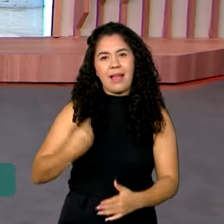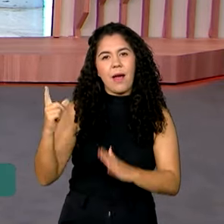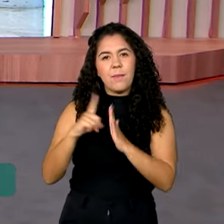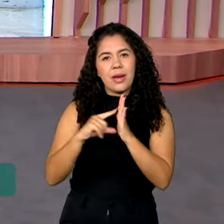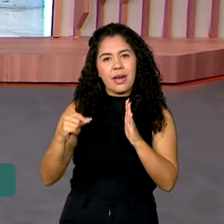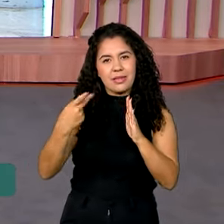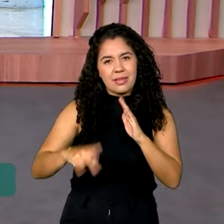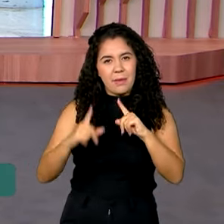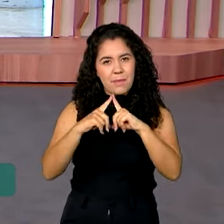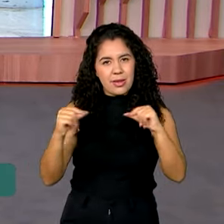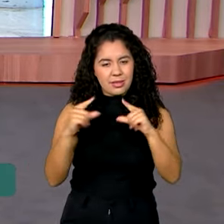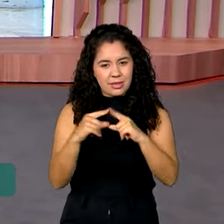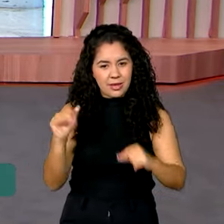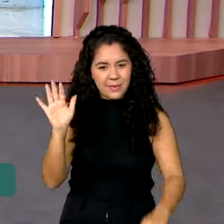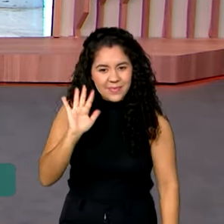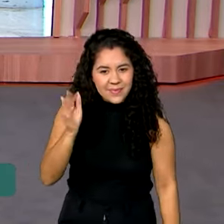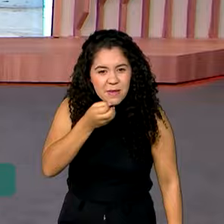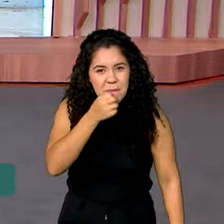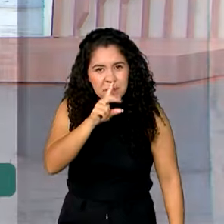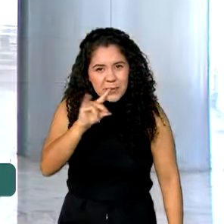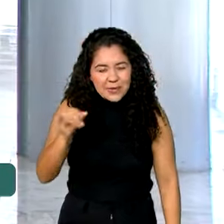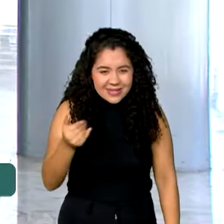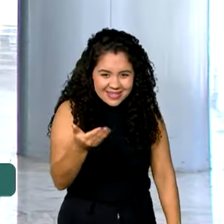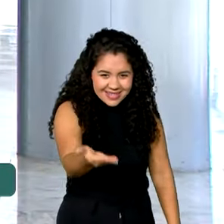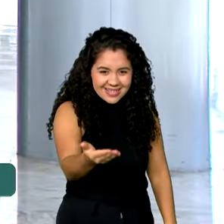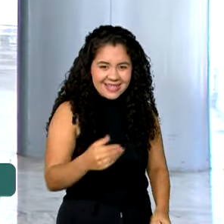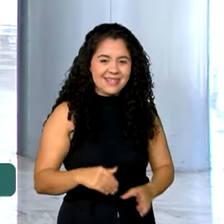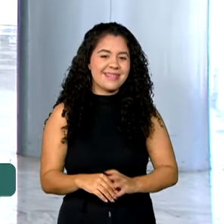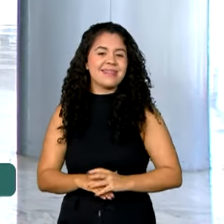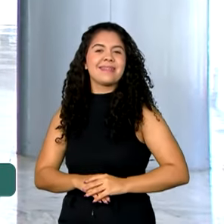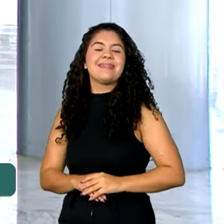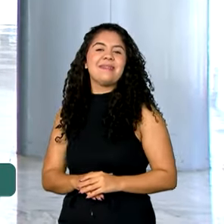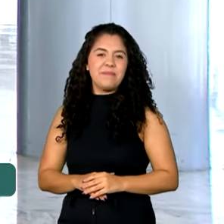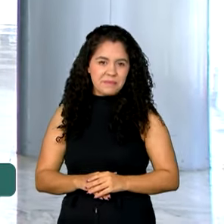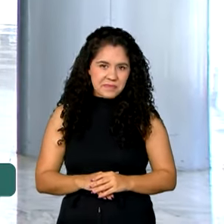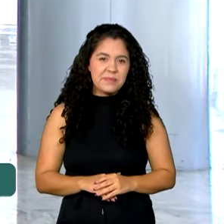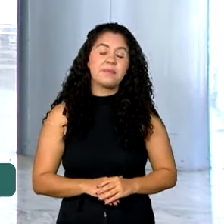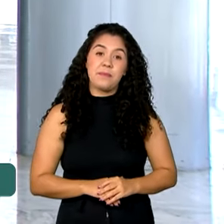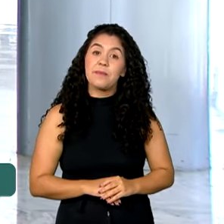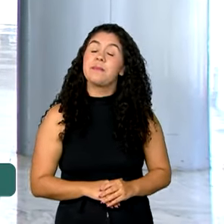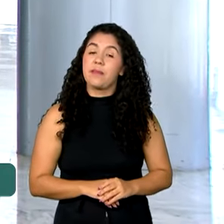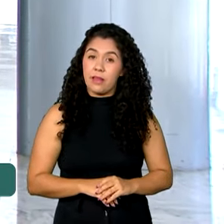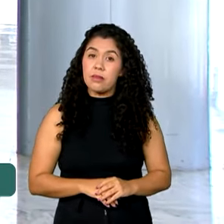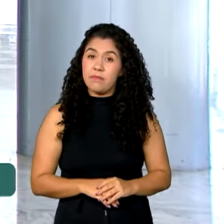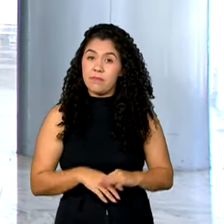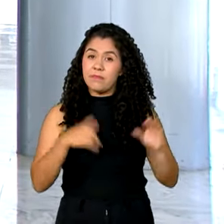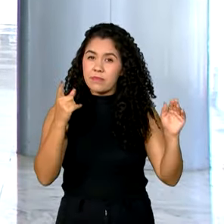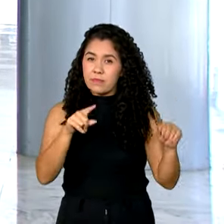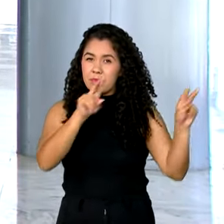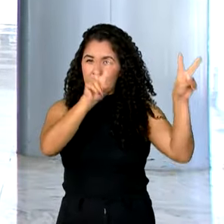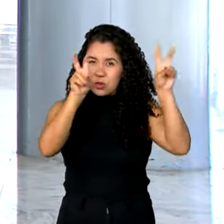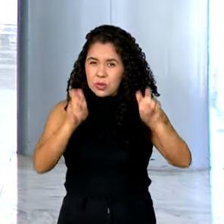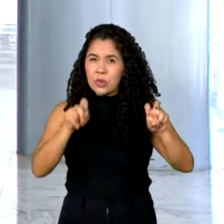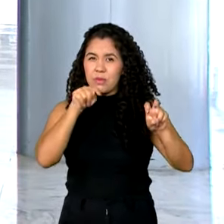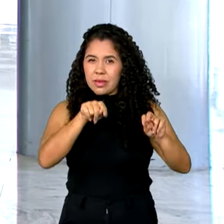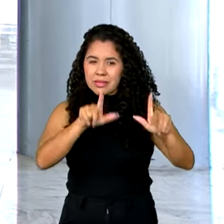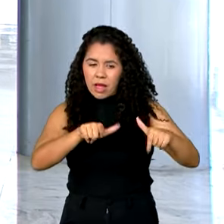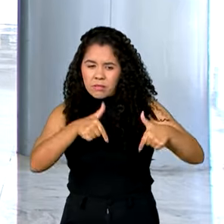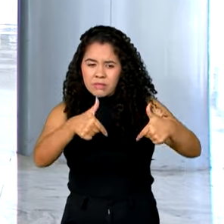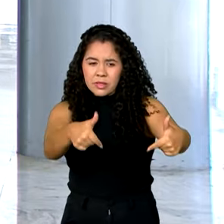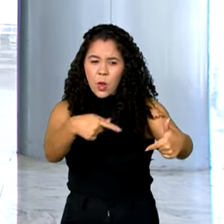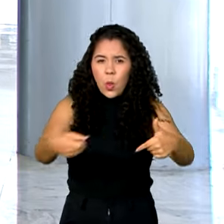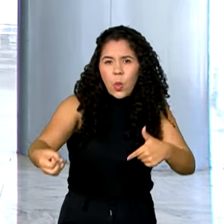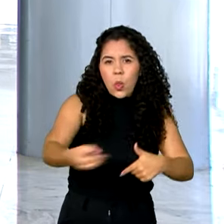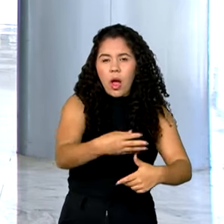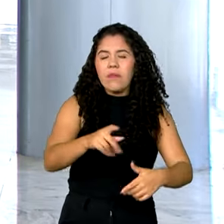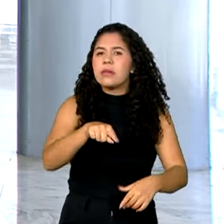Jéssica. Oi, Vanessa. Bom dia para você, bom dia a todos. Olha, Vanessa, essa nova frente de atuação é resultado